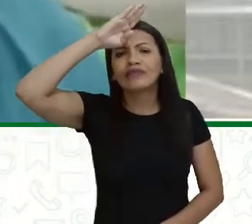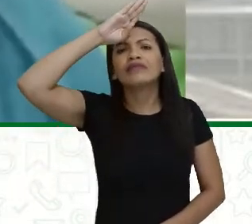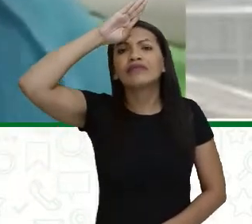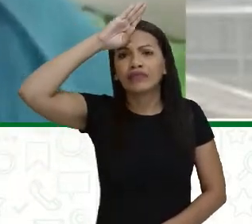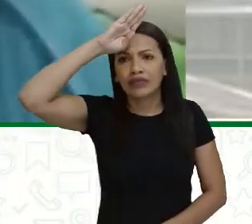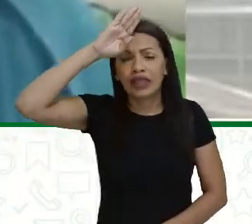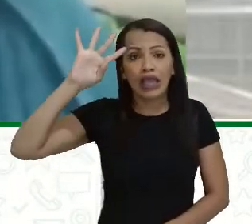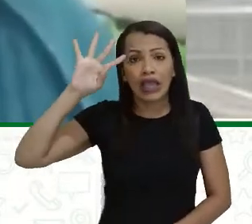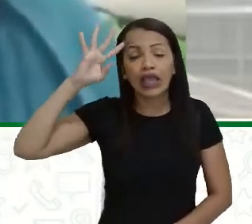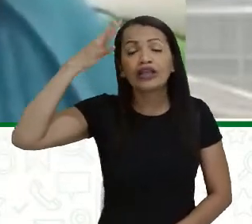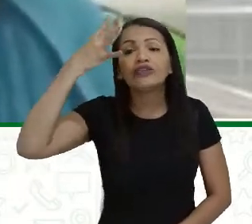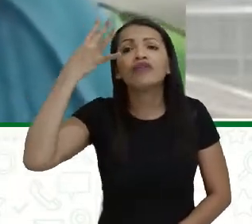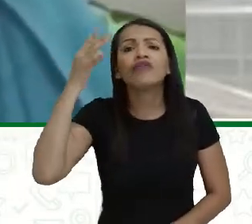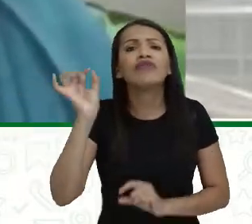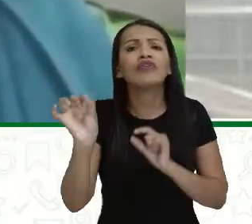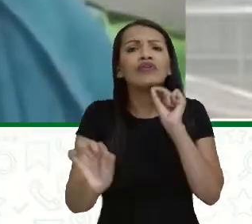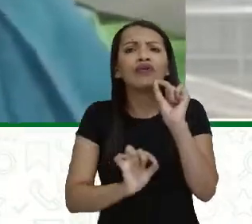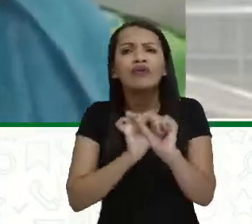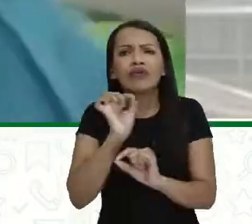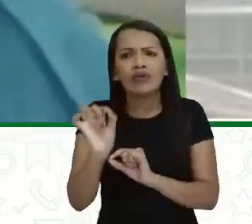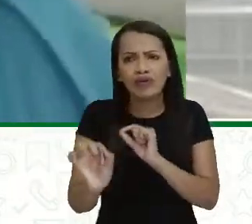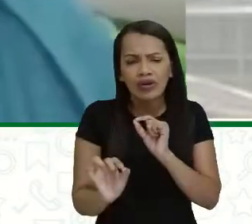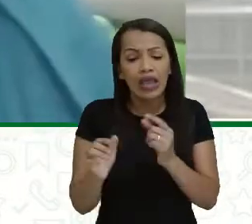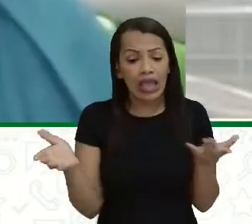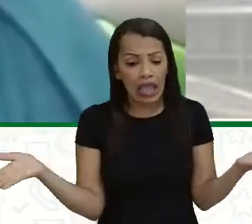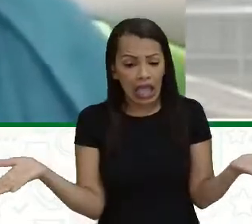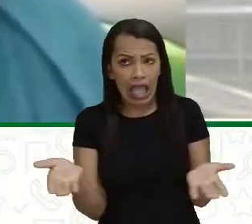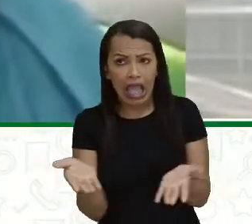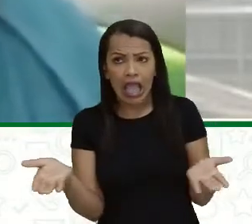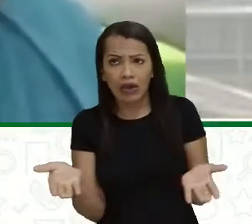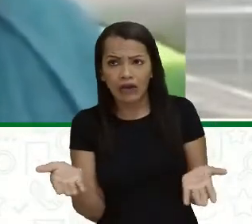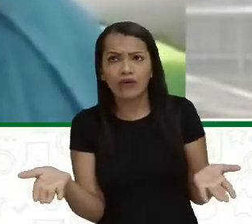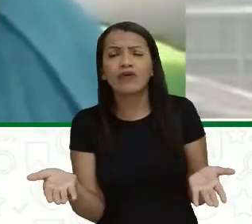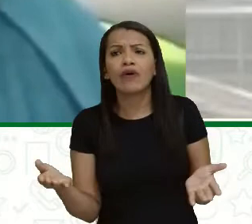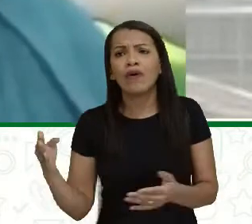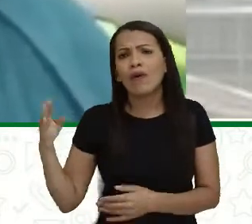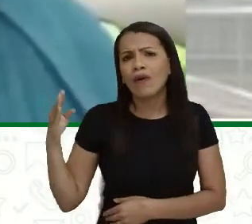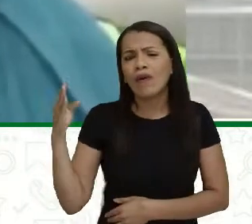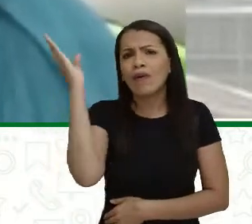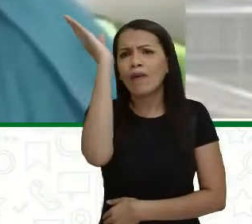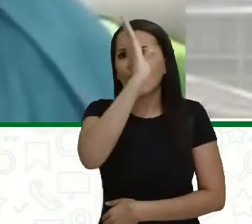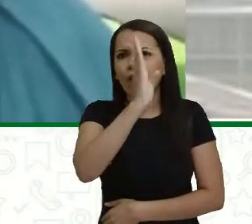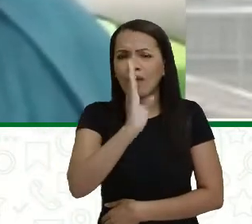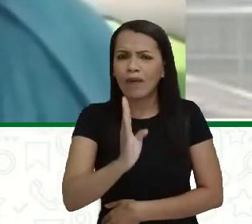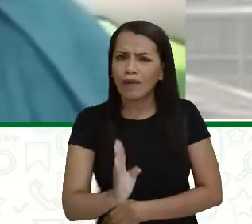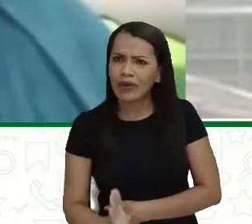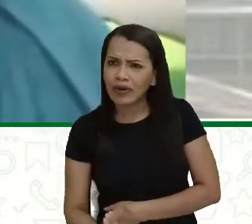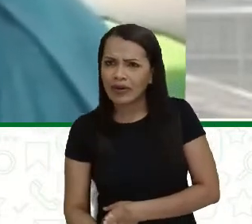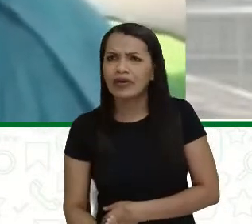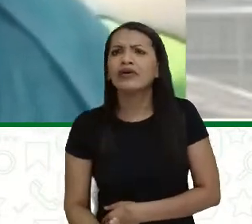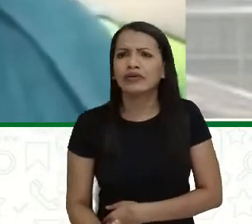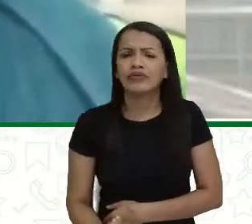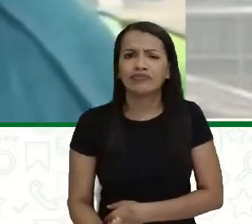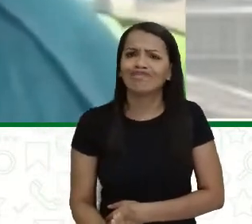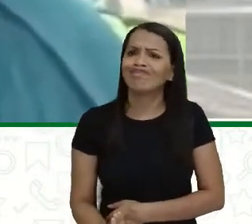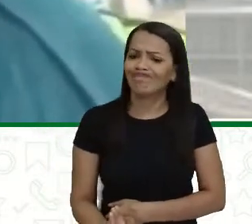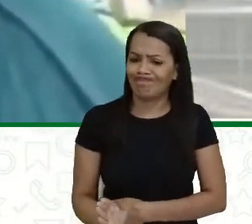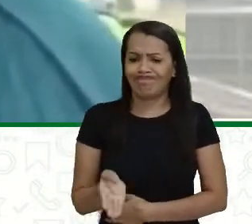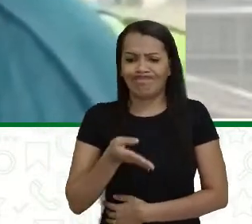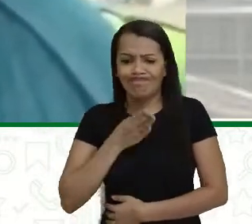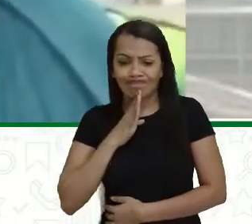resolveu agir. E, a partir de agora, o Brasil está em estado de sítio.